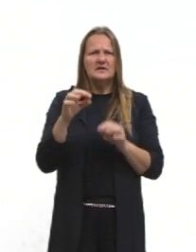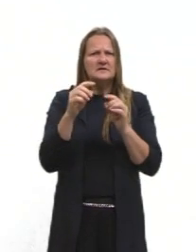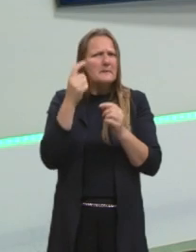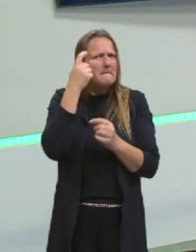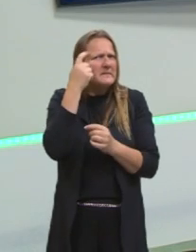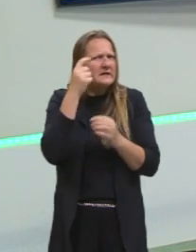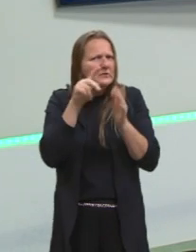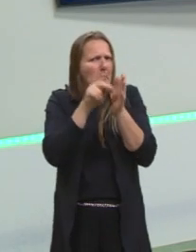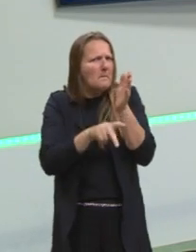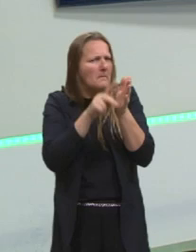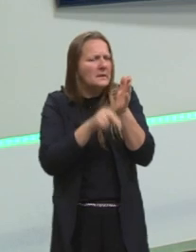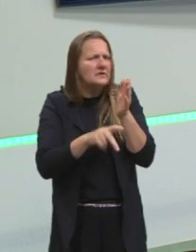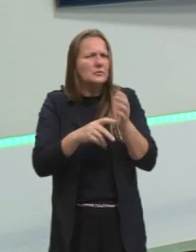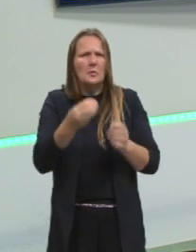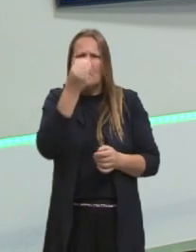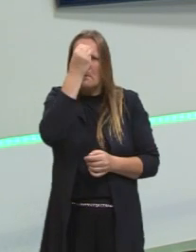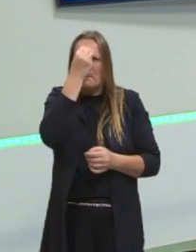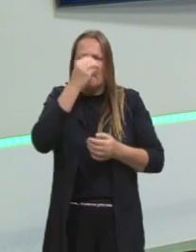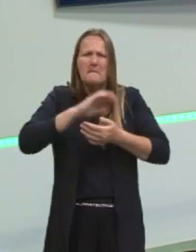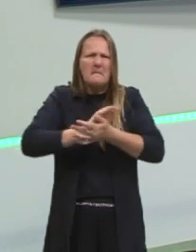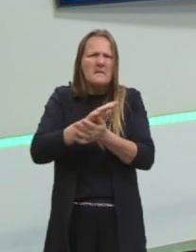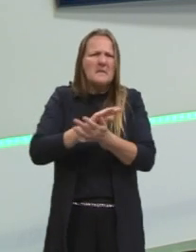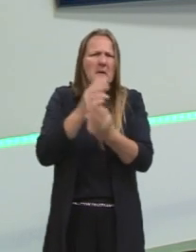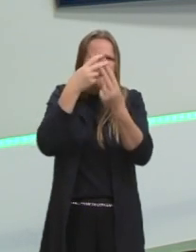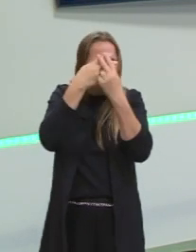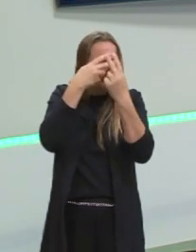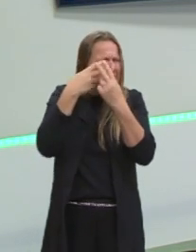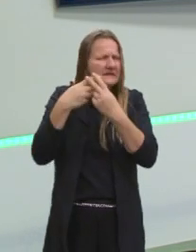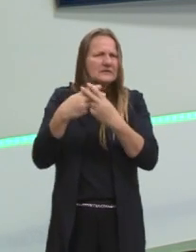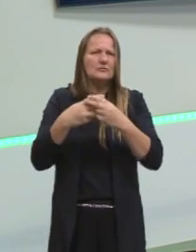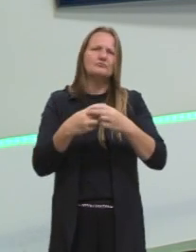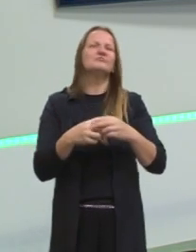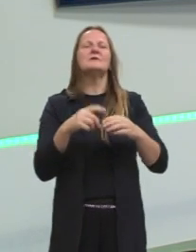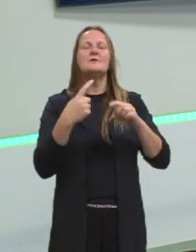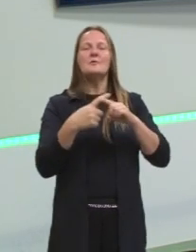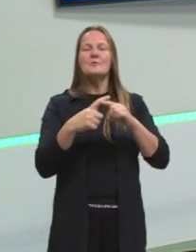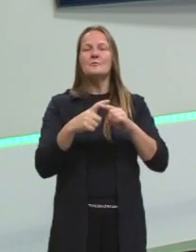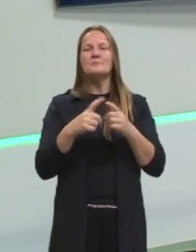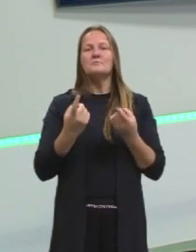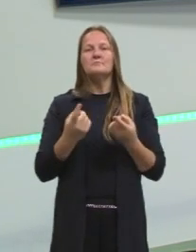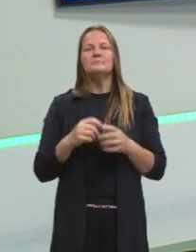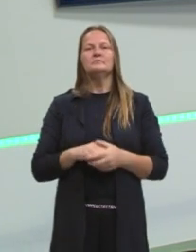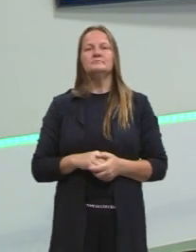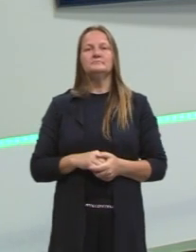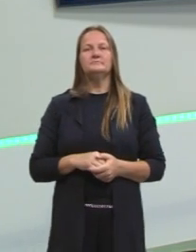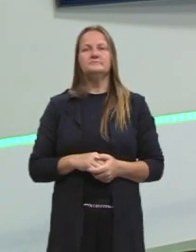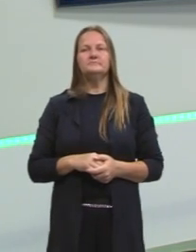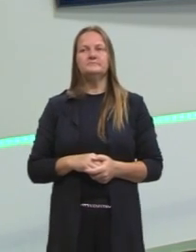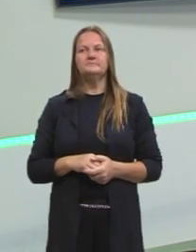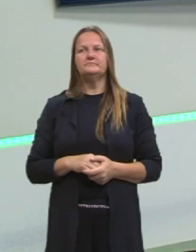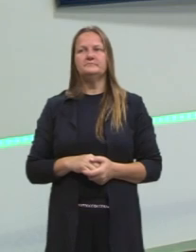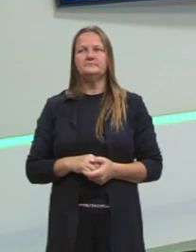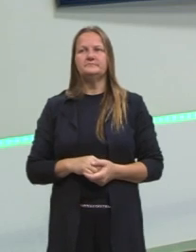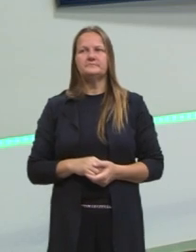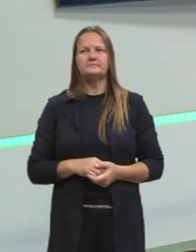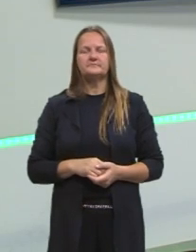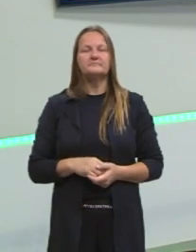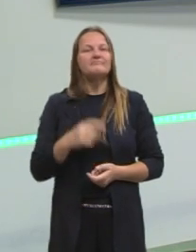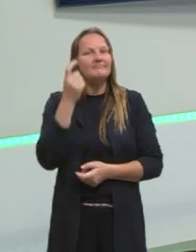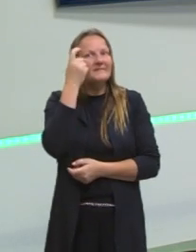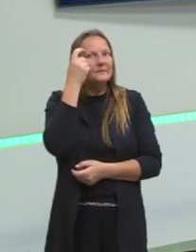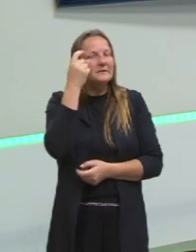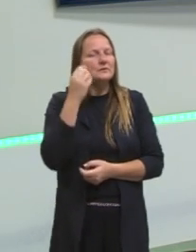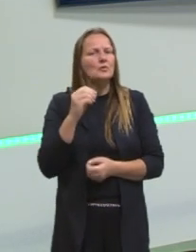prenderam muitos judeus, mandaram muitos para campos de concentração. Só que eles não eram bobos, não eram burros. Eles